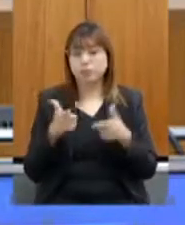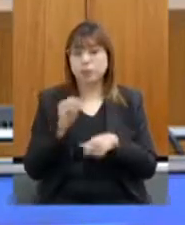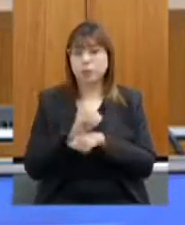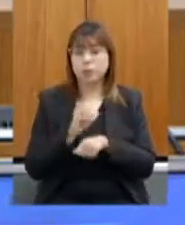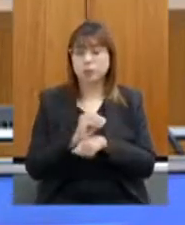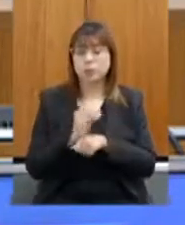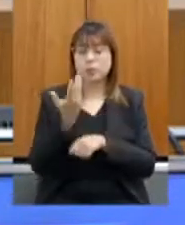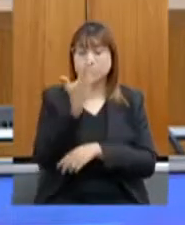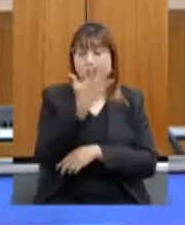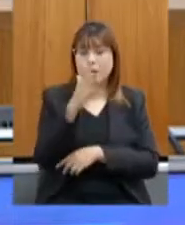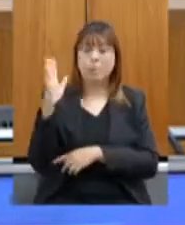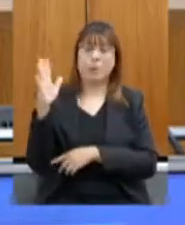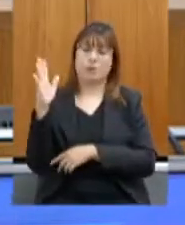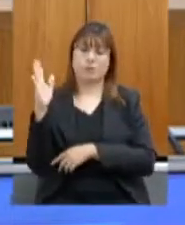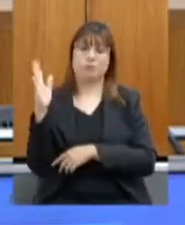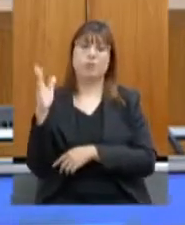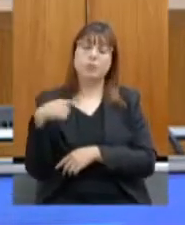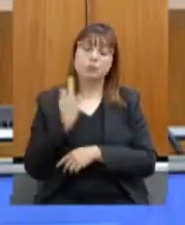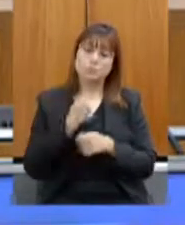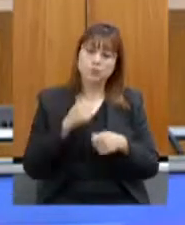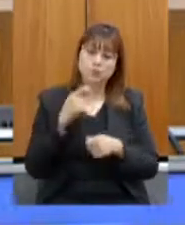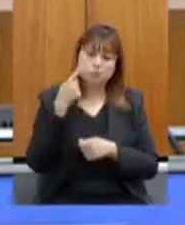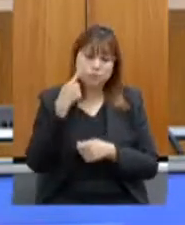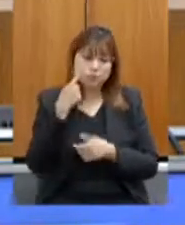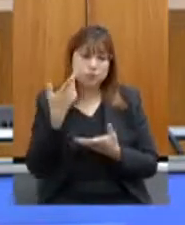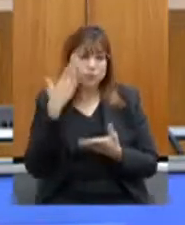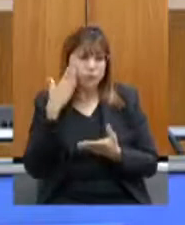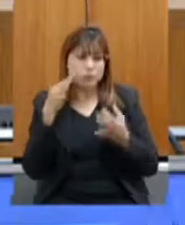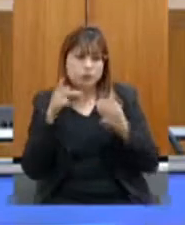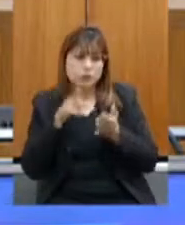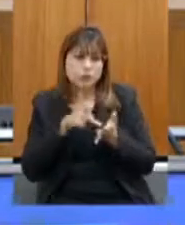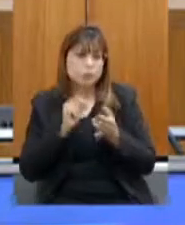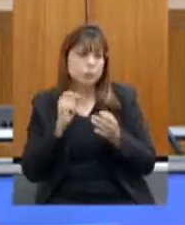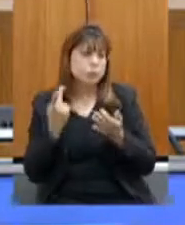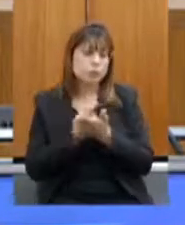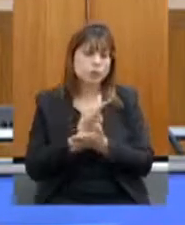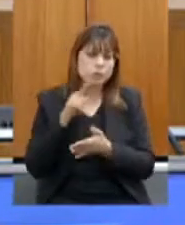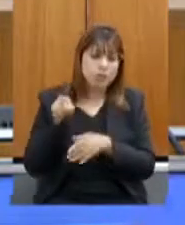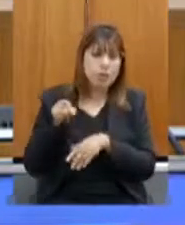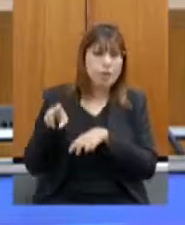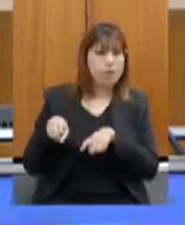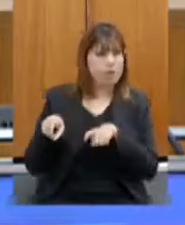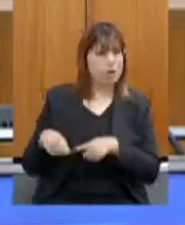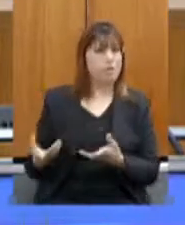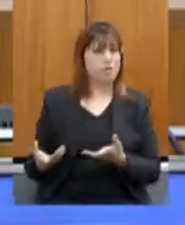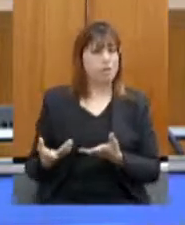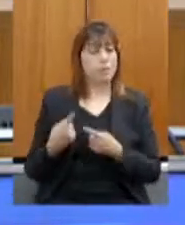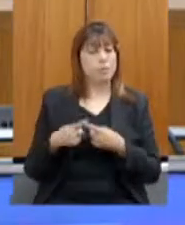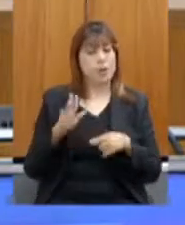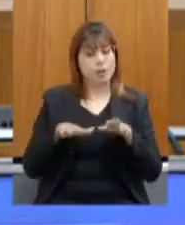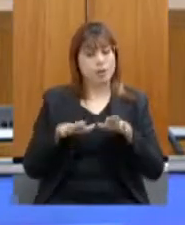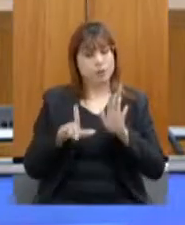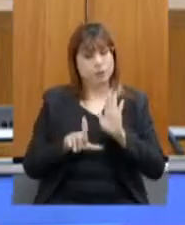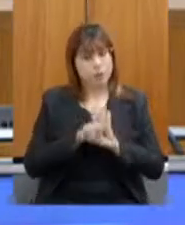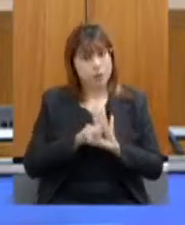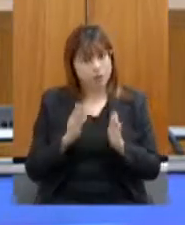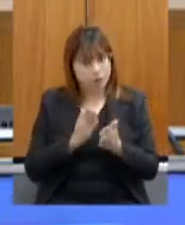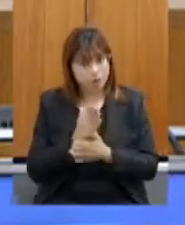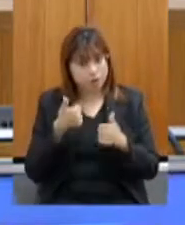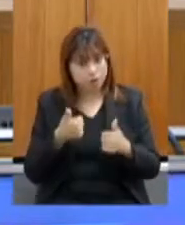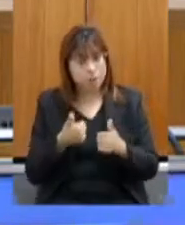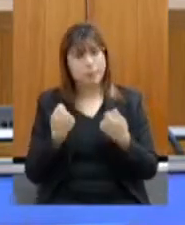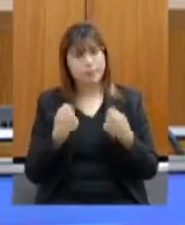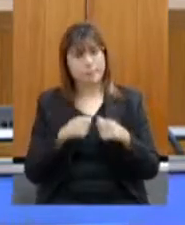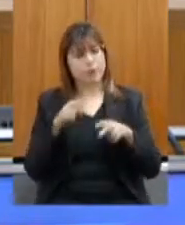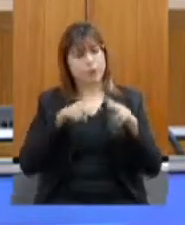olhar com muito com muito assentimento do que acontece lá no campo então eu acho que quando uma lei é aprovada é preciso se